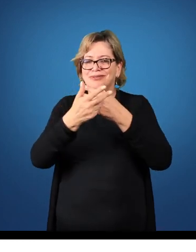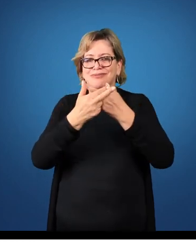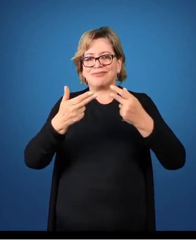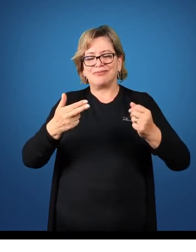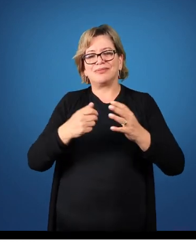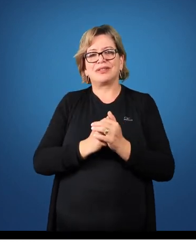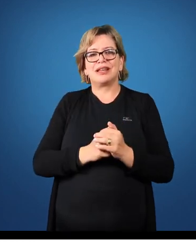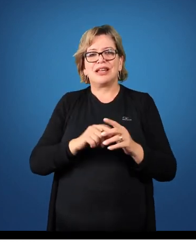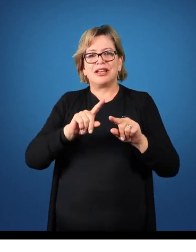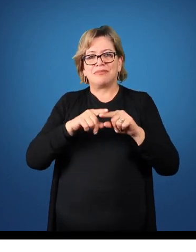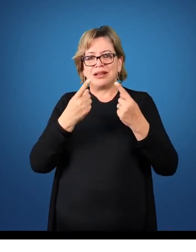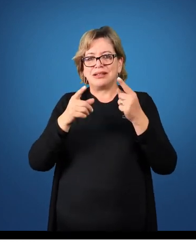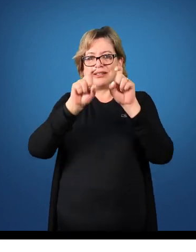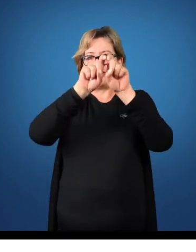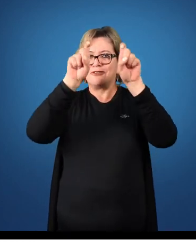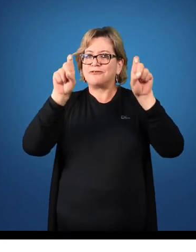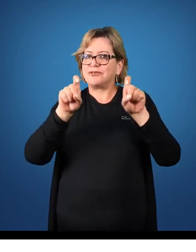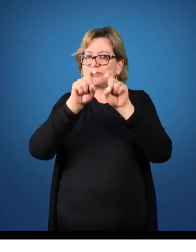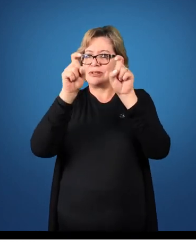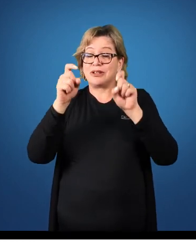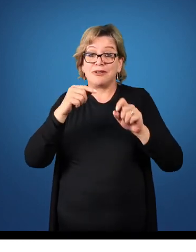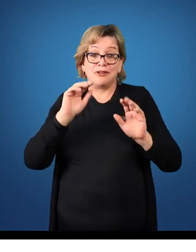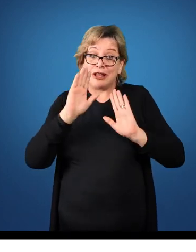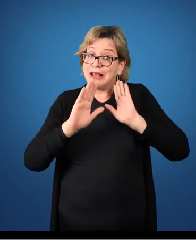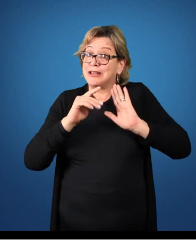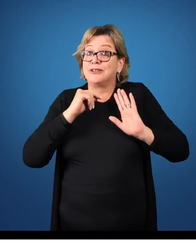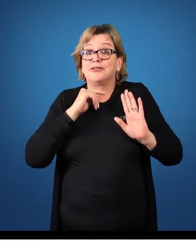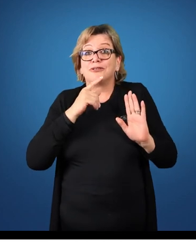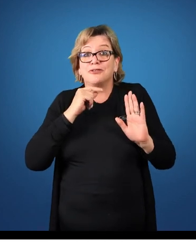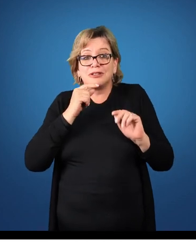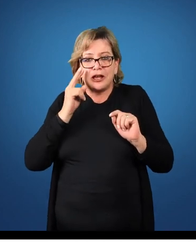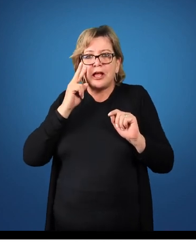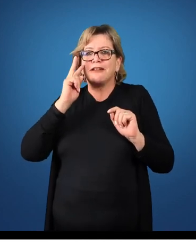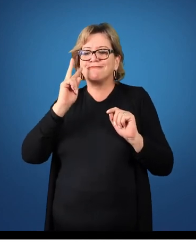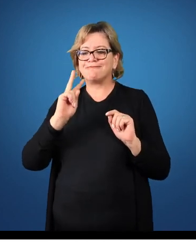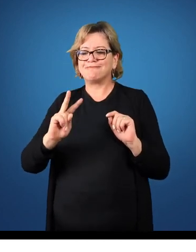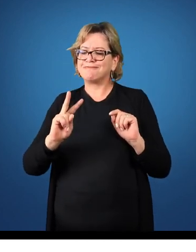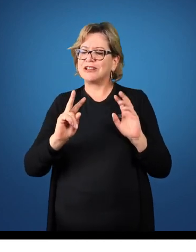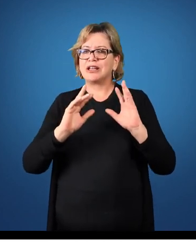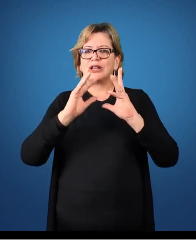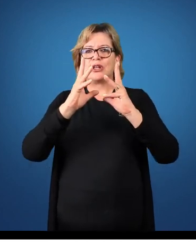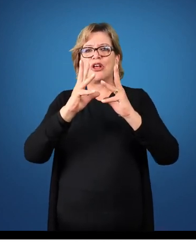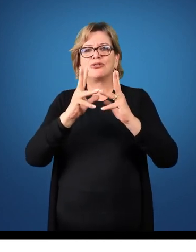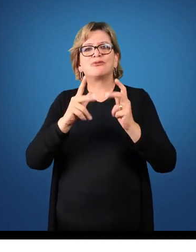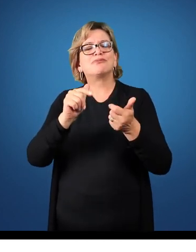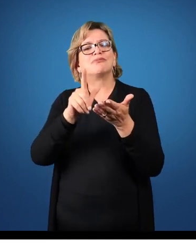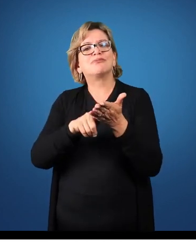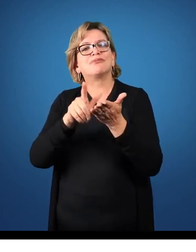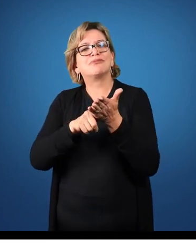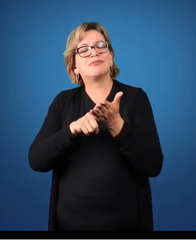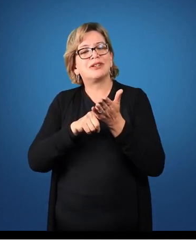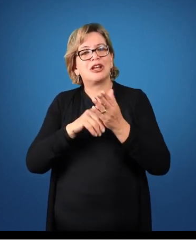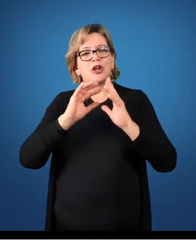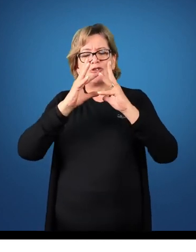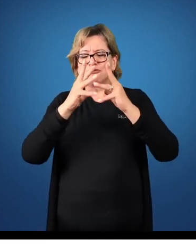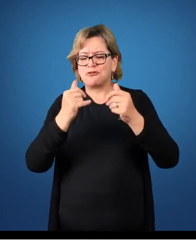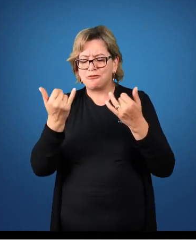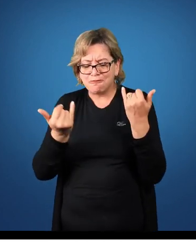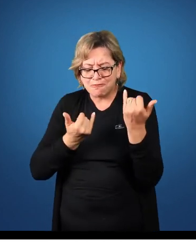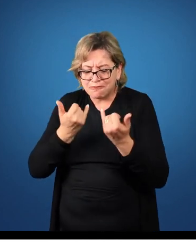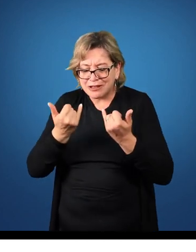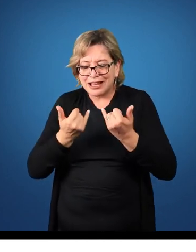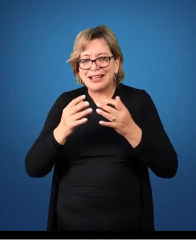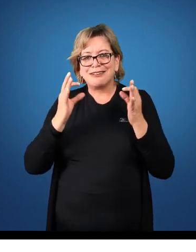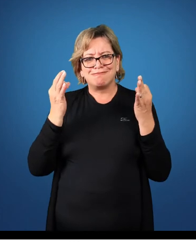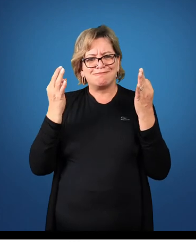Mas a informatização, ela ainda não consegue retirar do documento a informação de